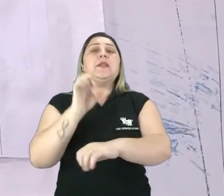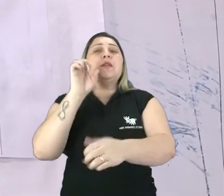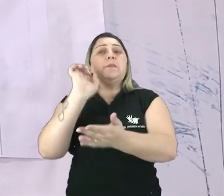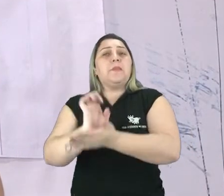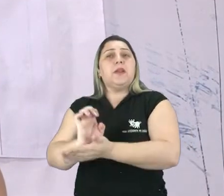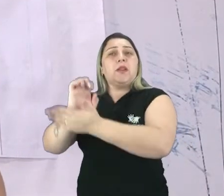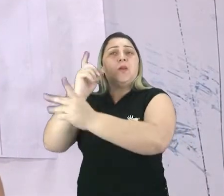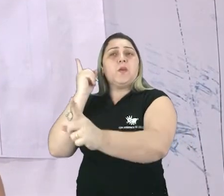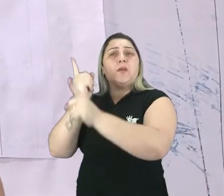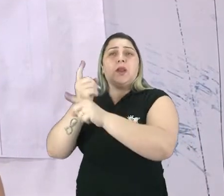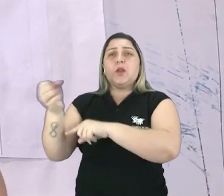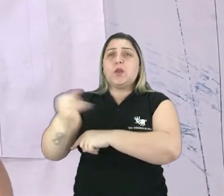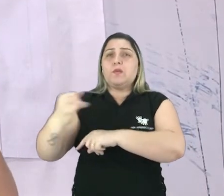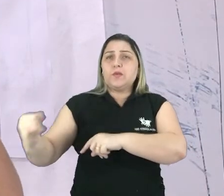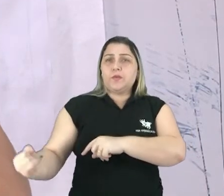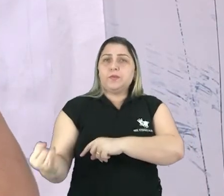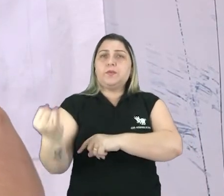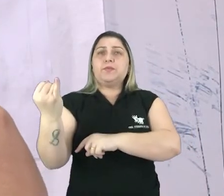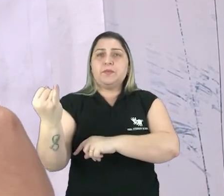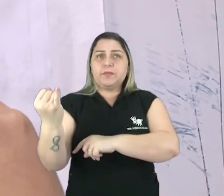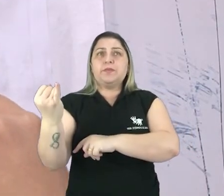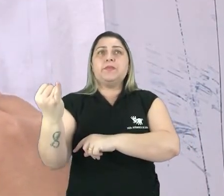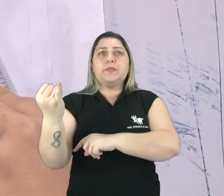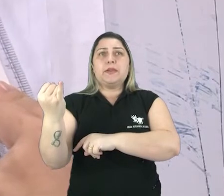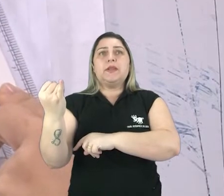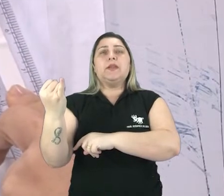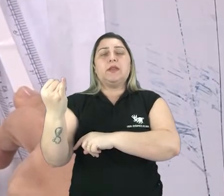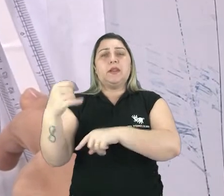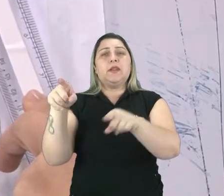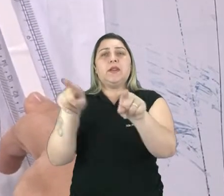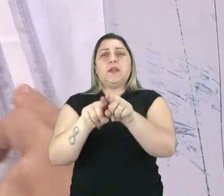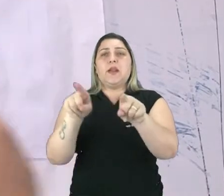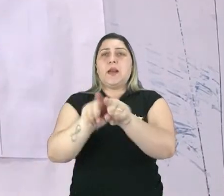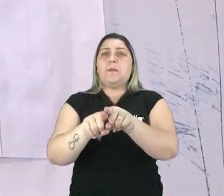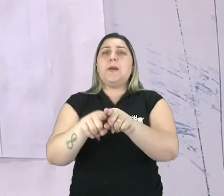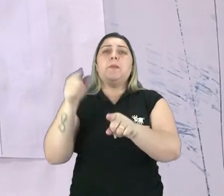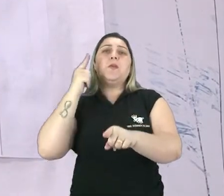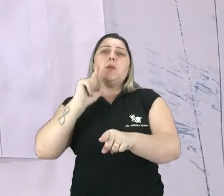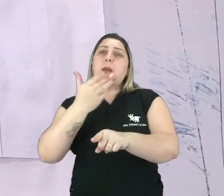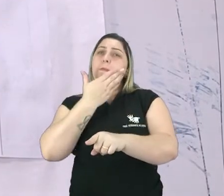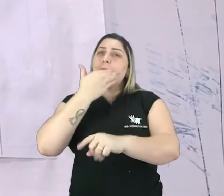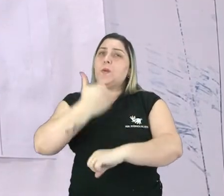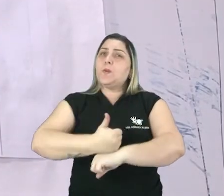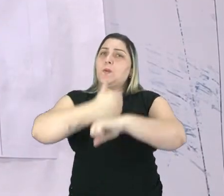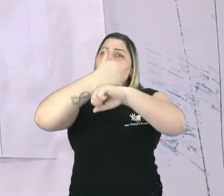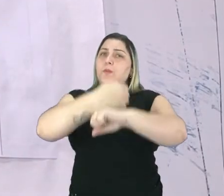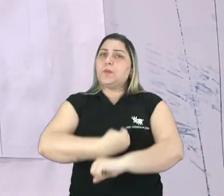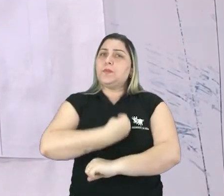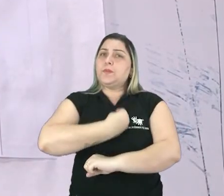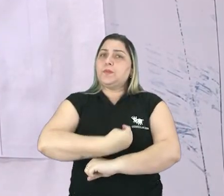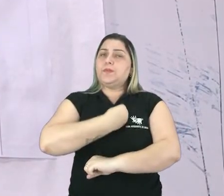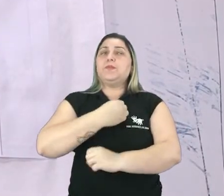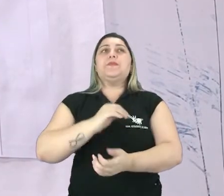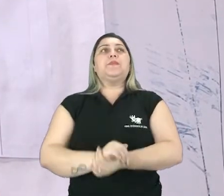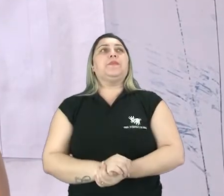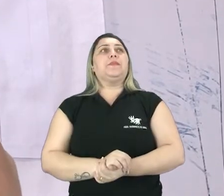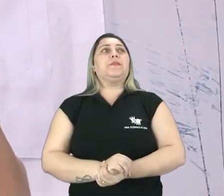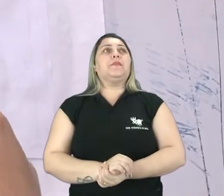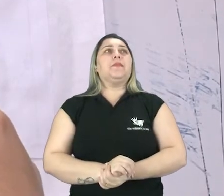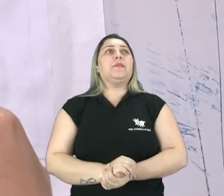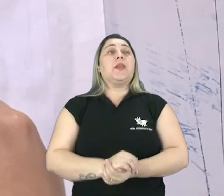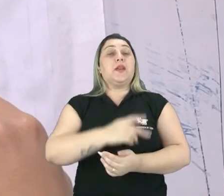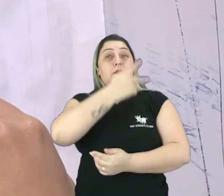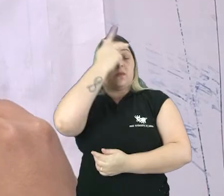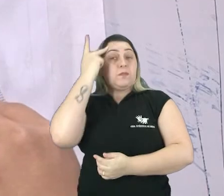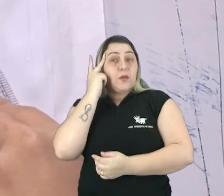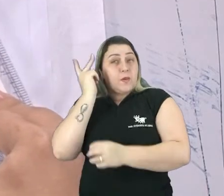De encontrar. Novas oportunidades. E perspectivas. Para alcançar. Uma melhor qualidade. De vida. Geralmente. Essas